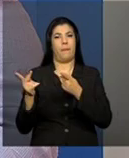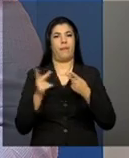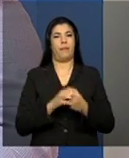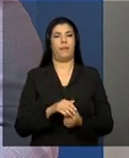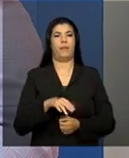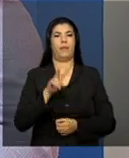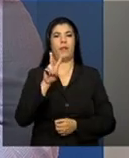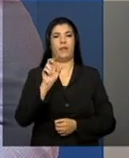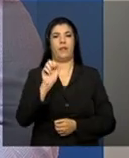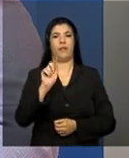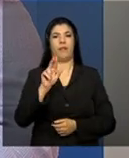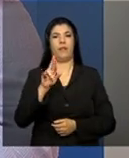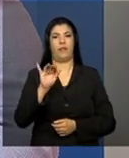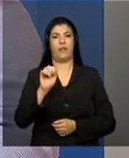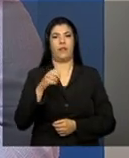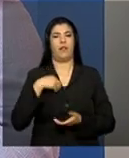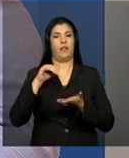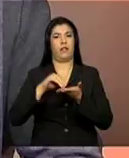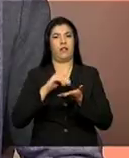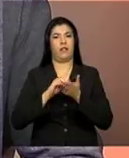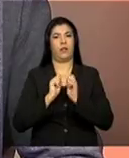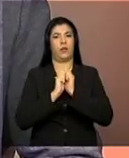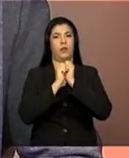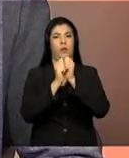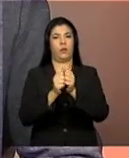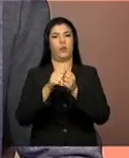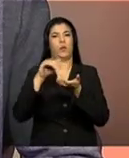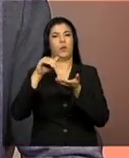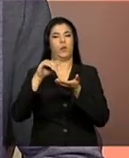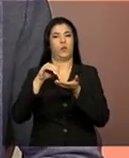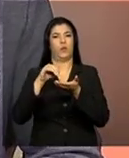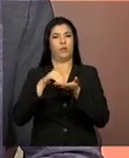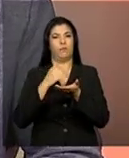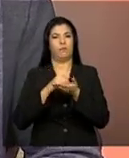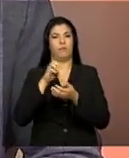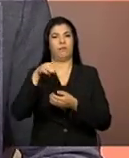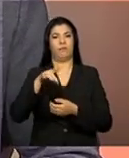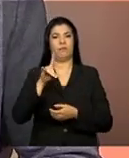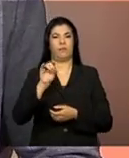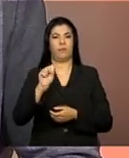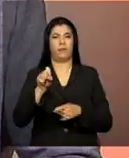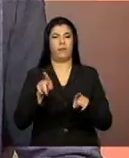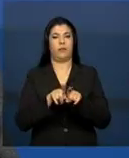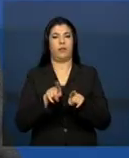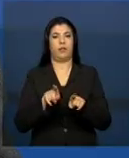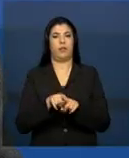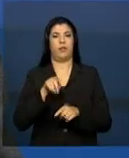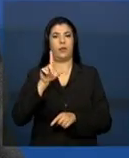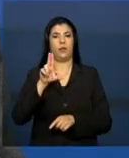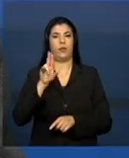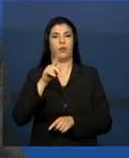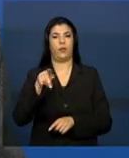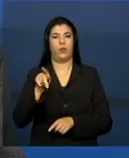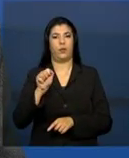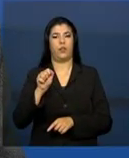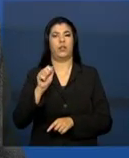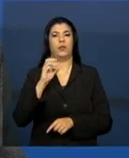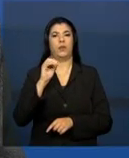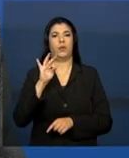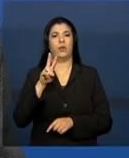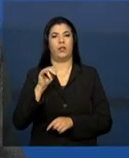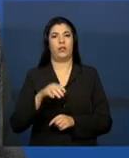adjunta da Secretaria Nacional de Assistência Social do MDS, e Luiz Otávio Farias, coordenador-geral de